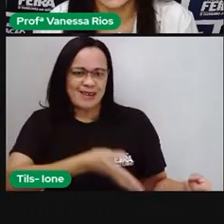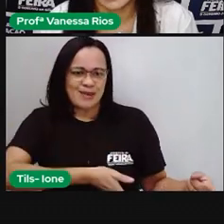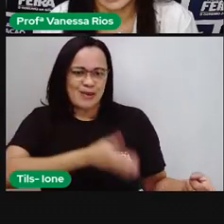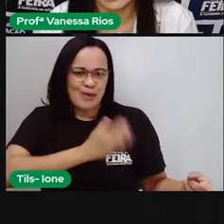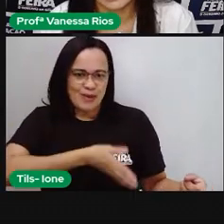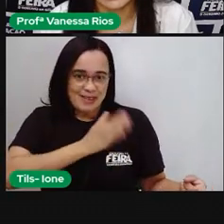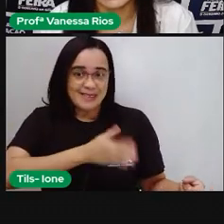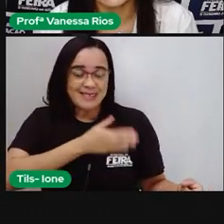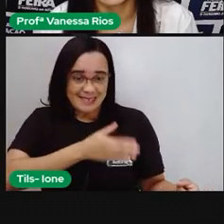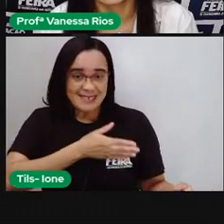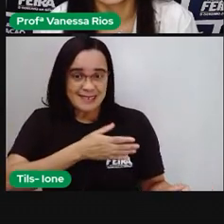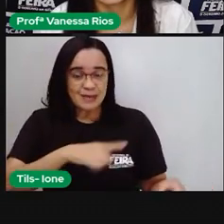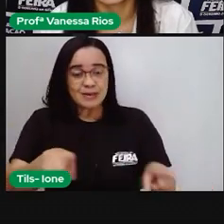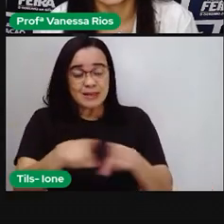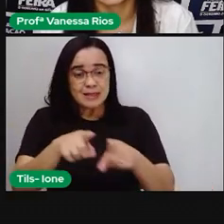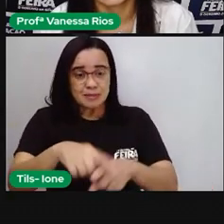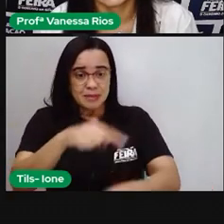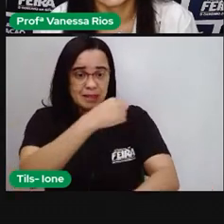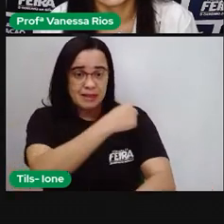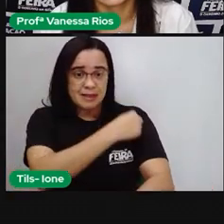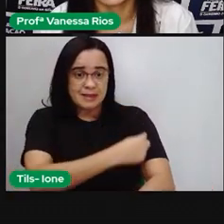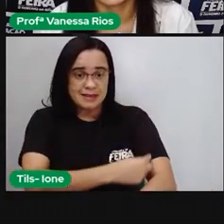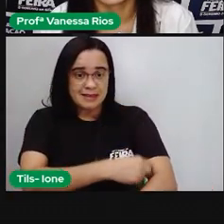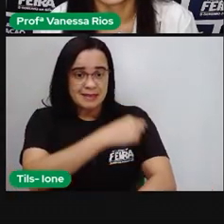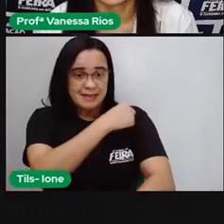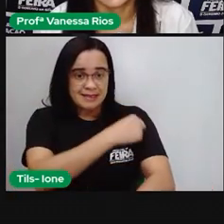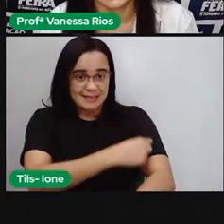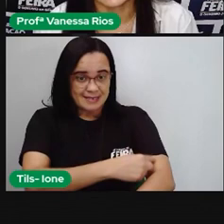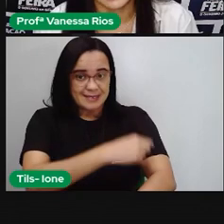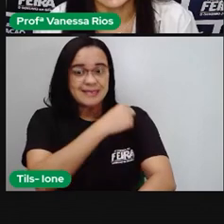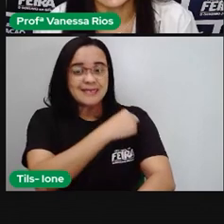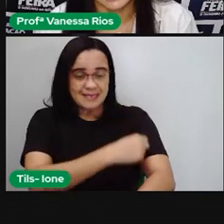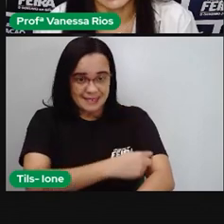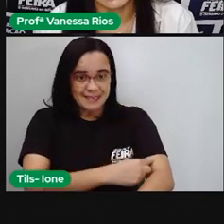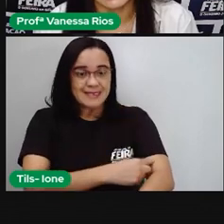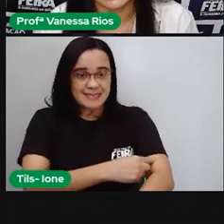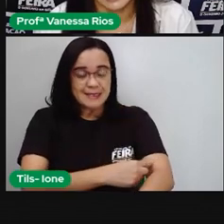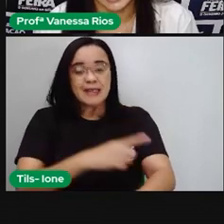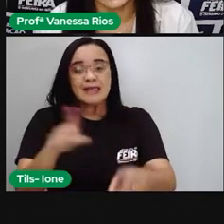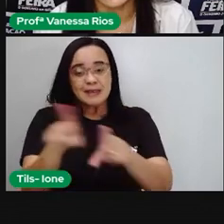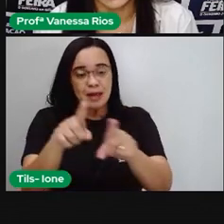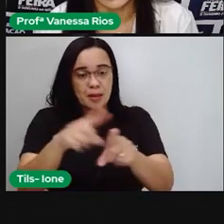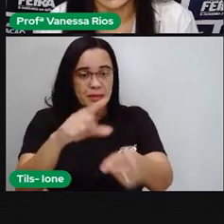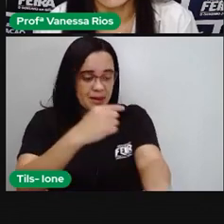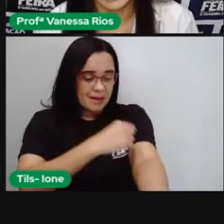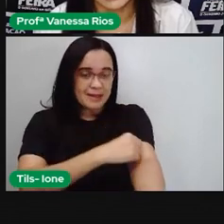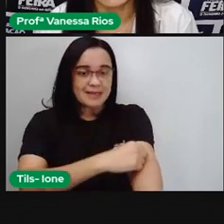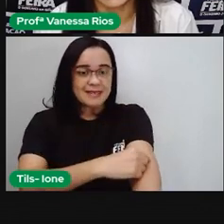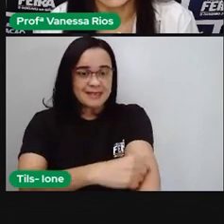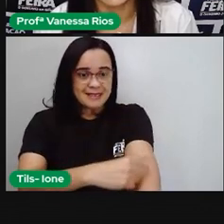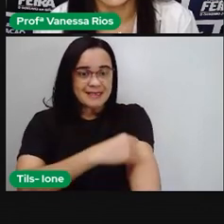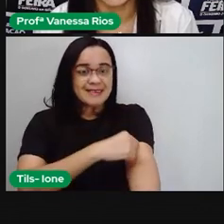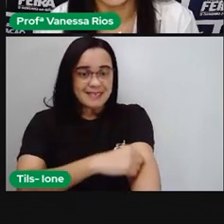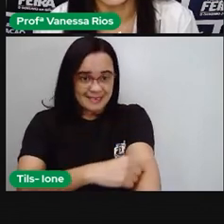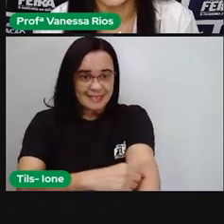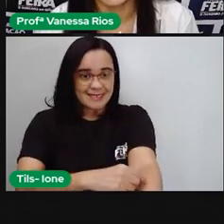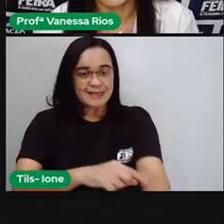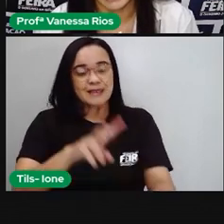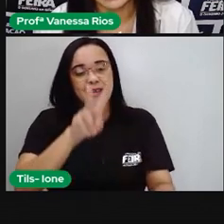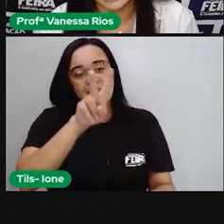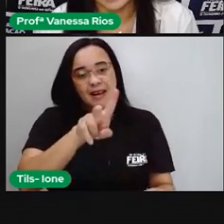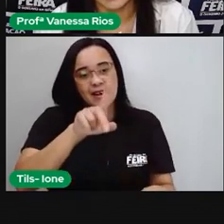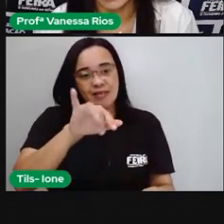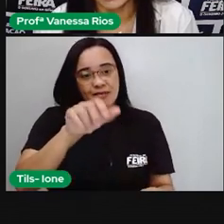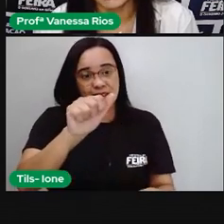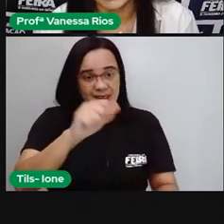as veias e as artérias. As veias, no caso, trazendo aí o sangue